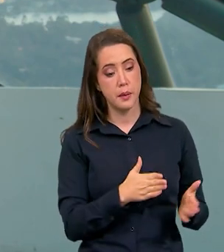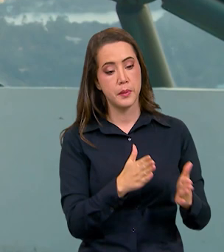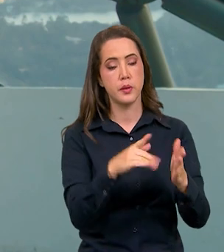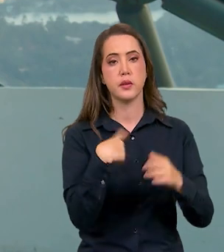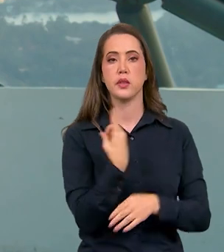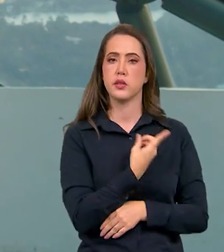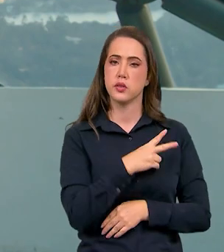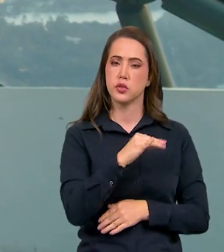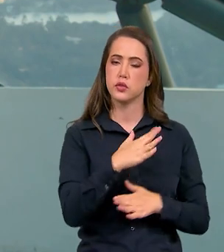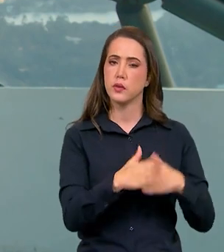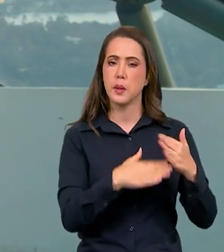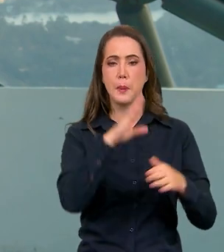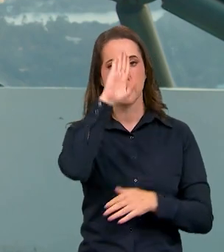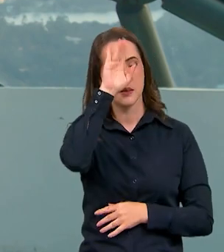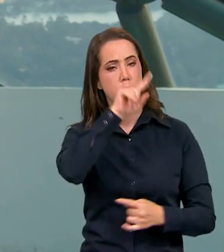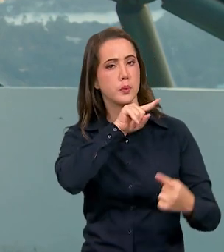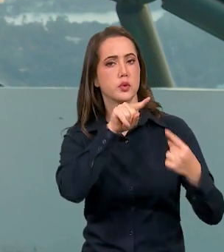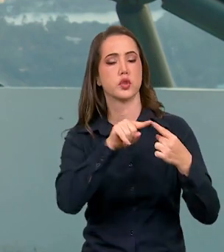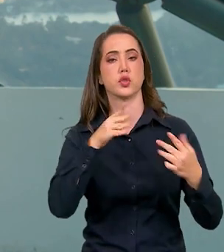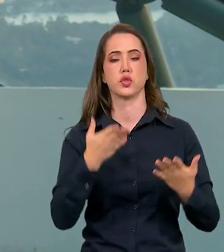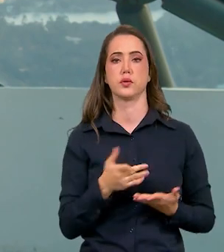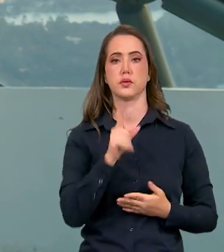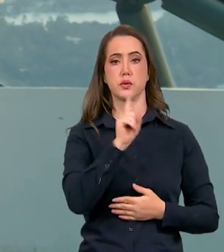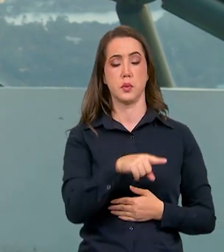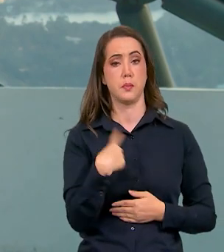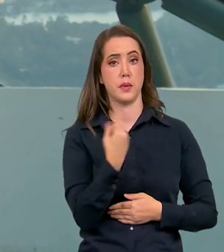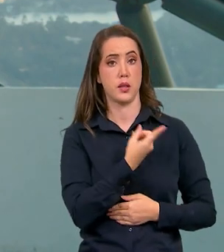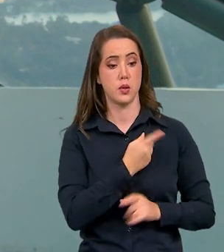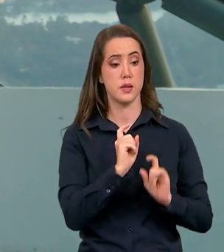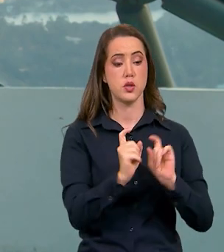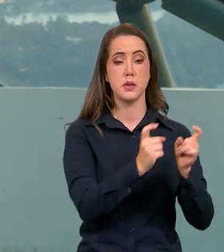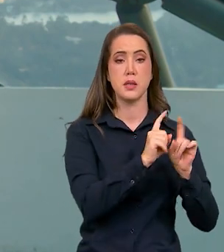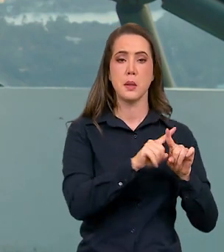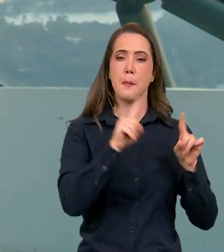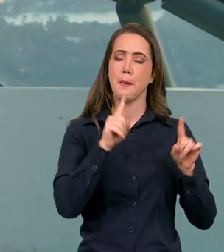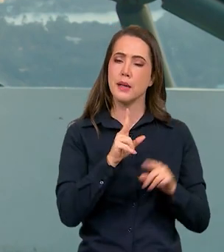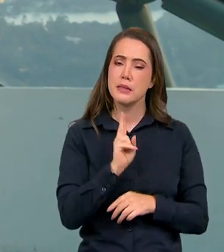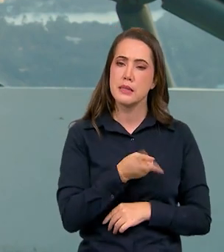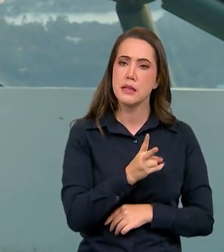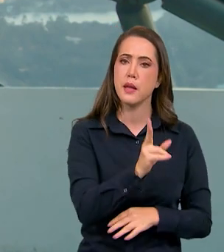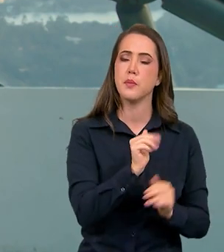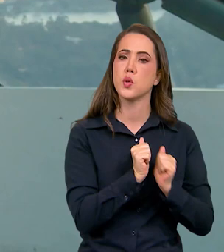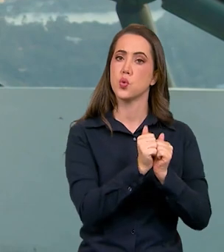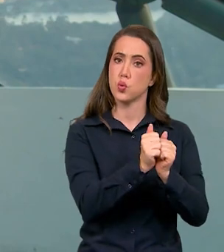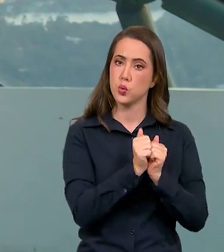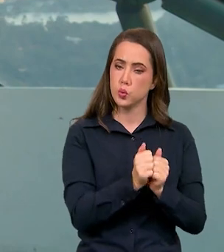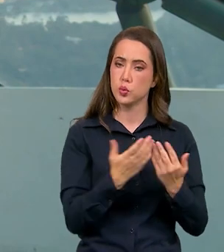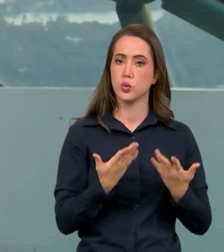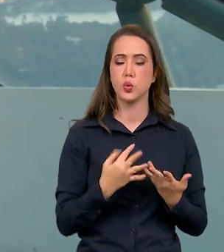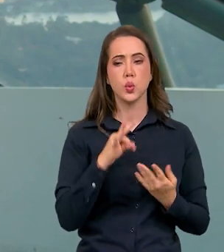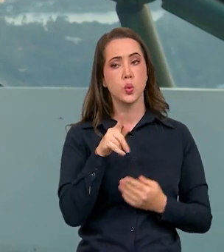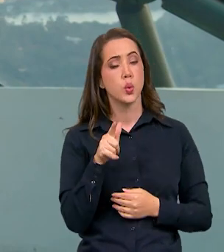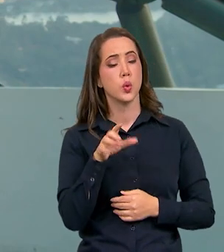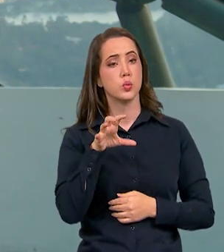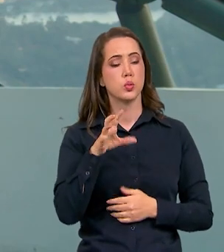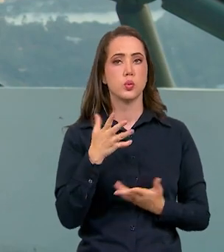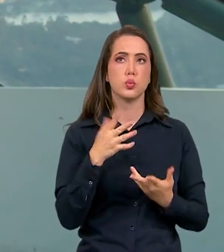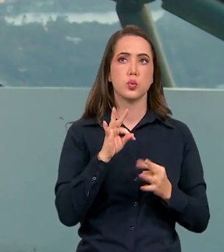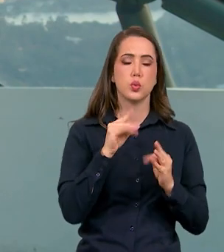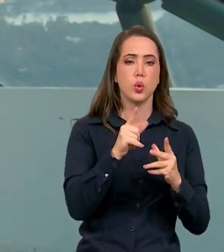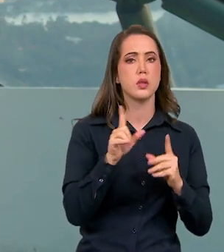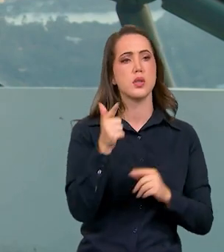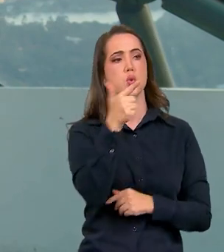direção que nós estamos dando prioridade, digamos assim, para a nossa gestão, mas não deixando de lado naturalmente todas